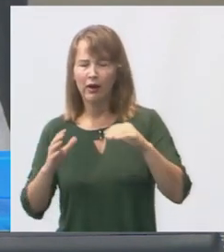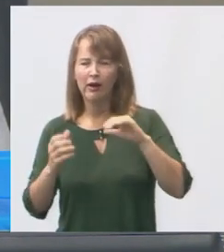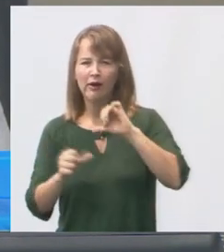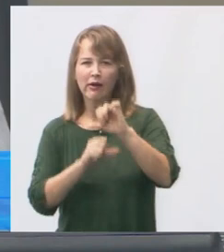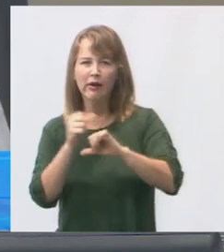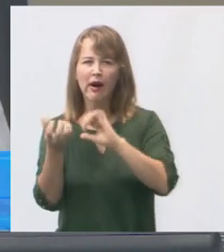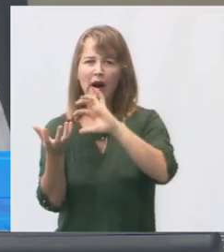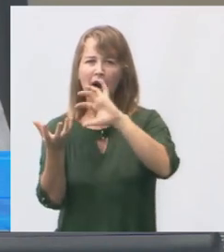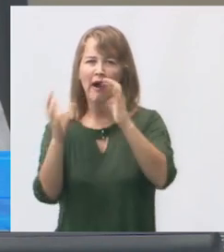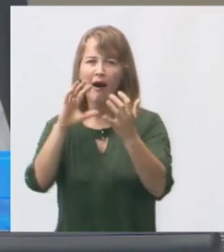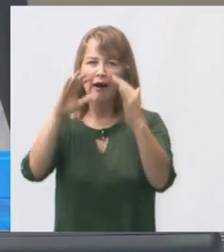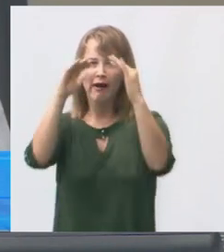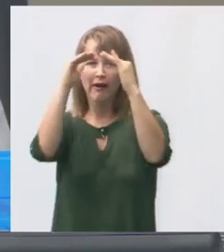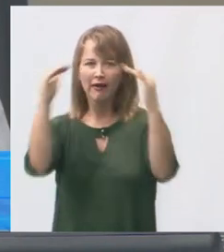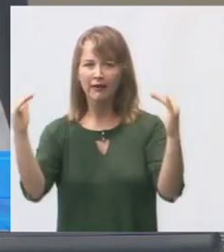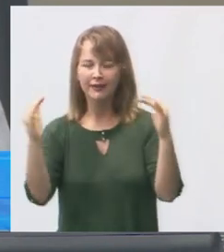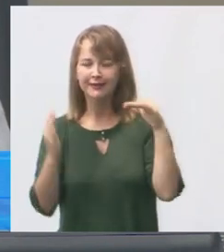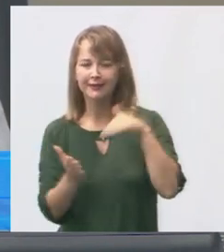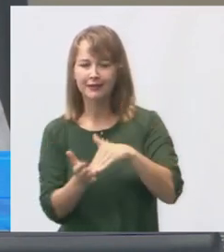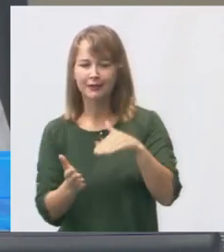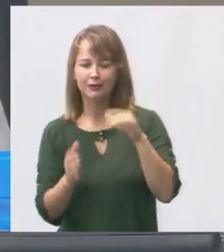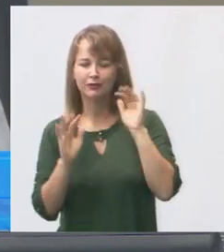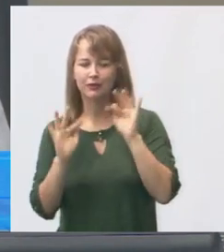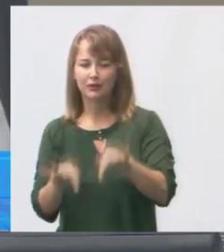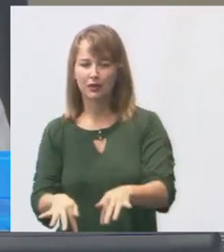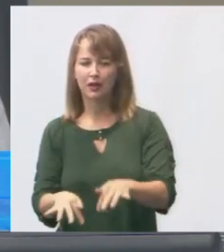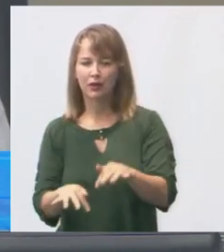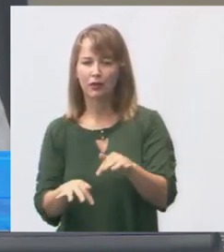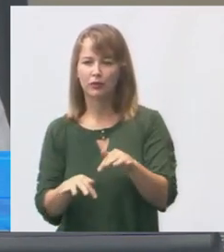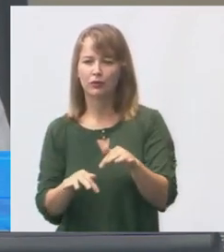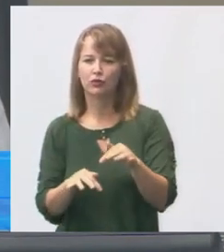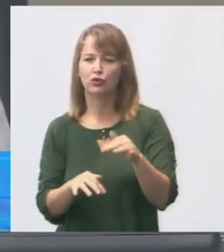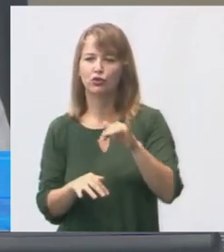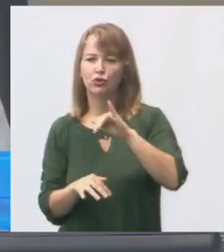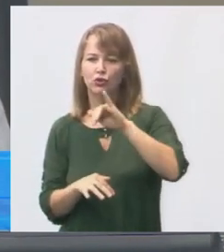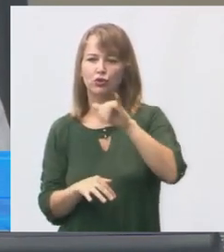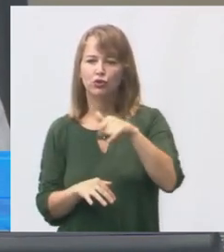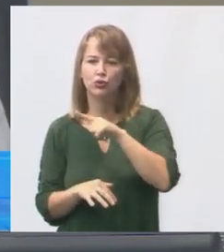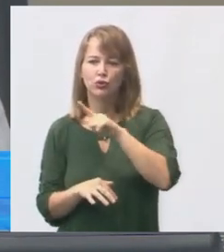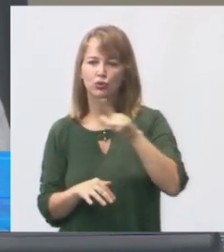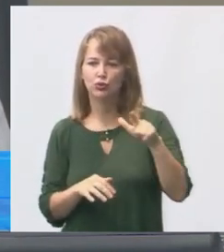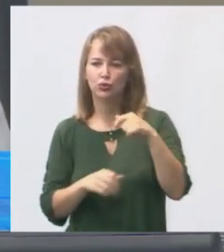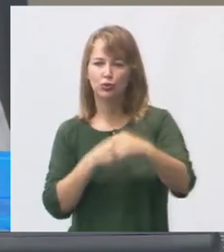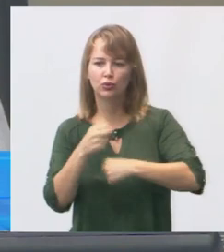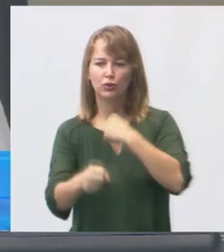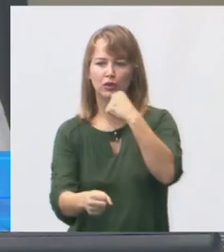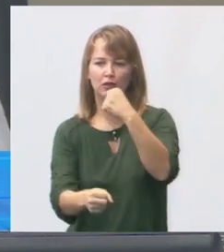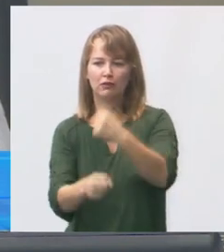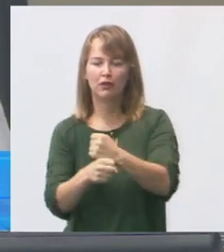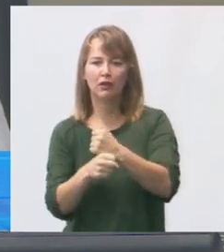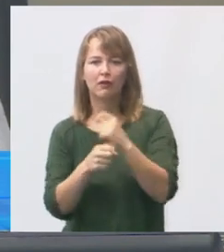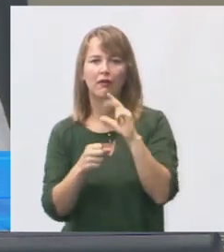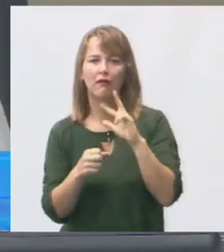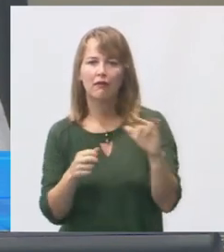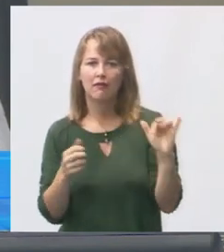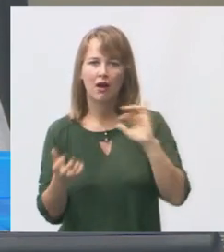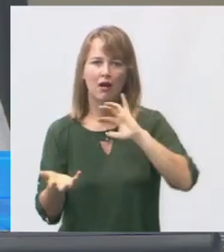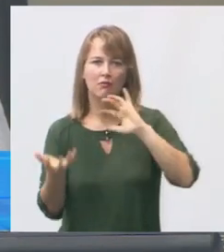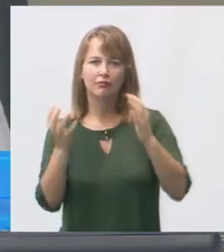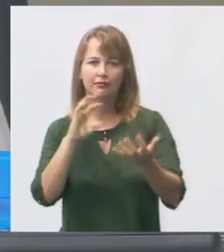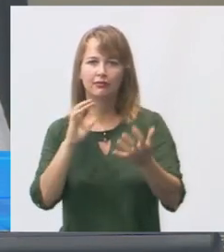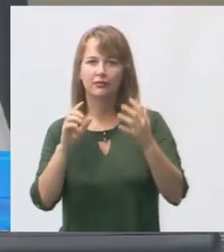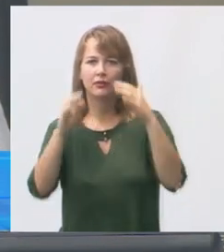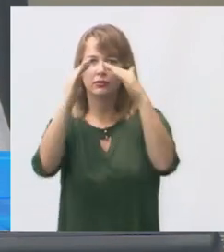referida unidade até o final do segundo semestre de 2020. Então, até o final do ano que vem, a previsão aí